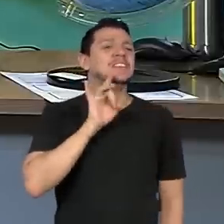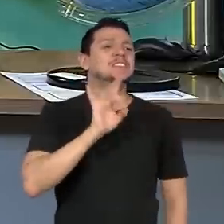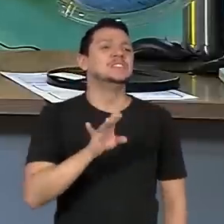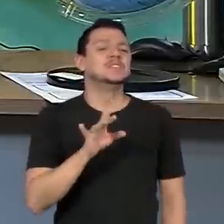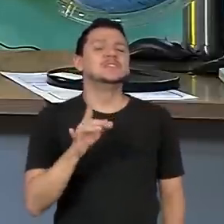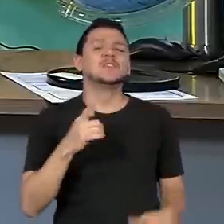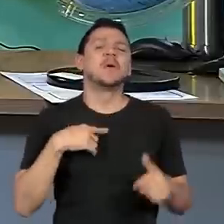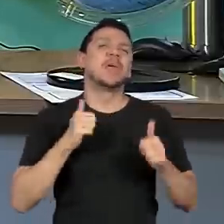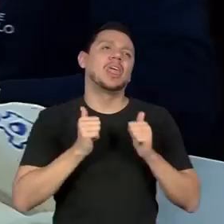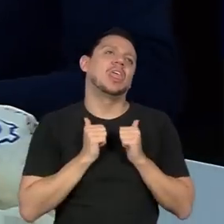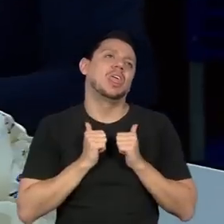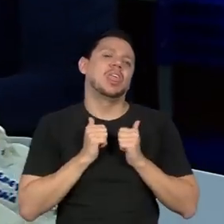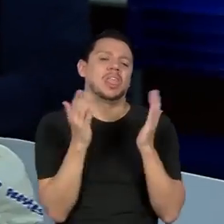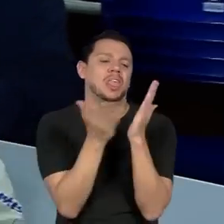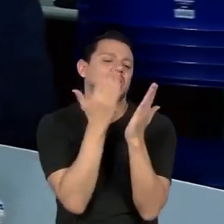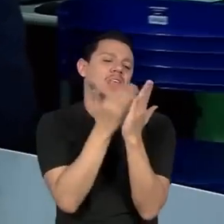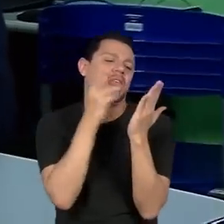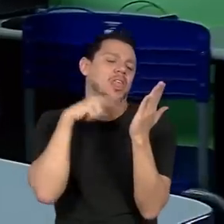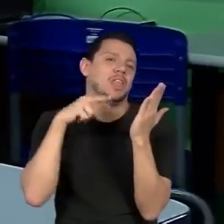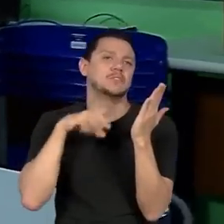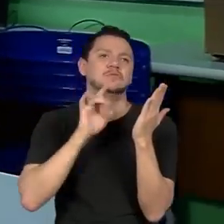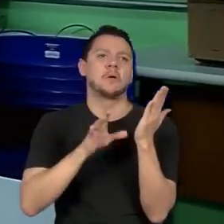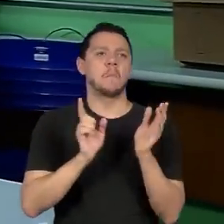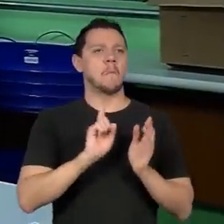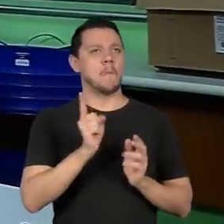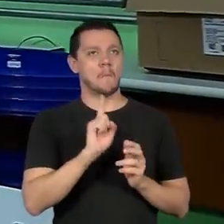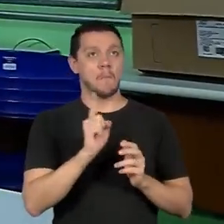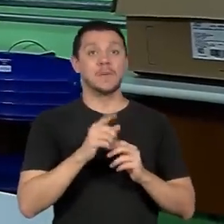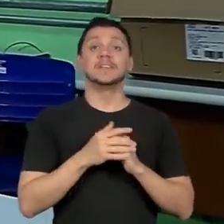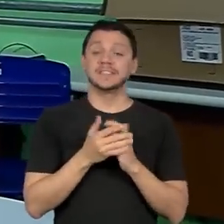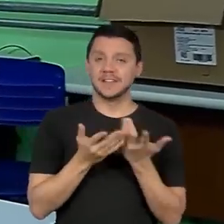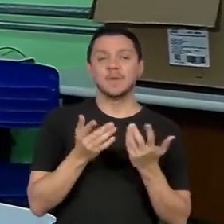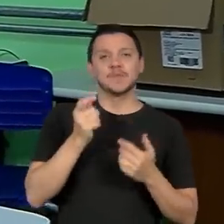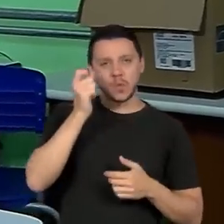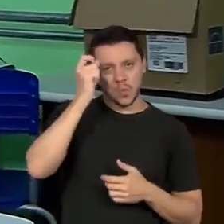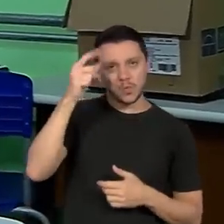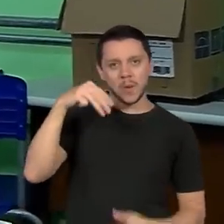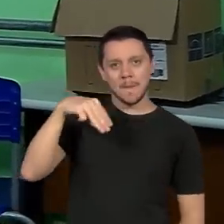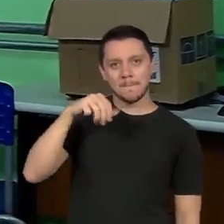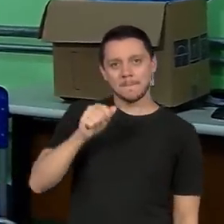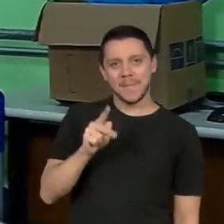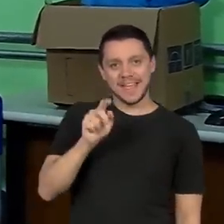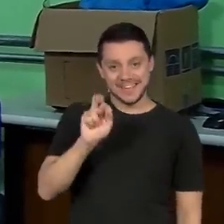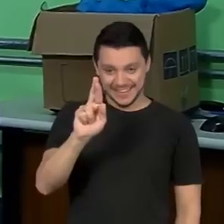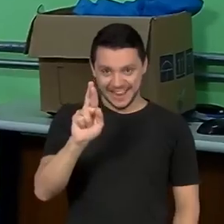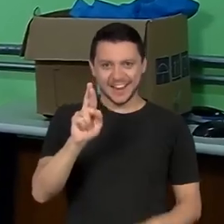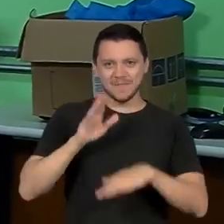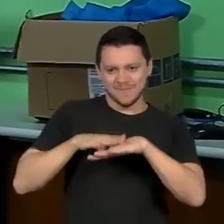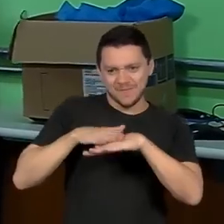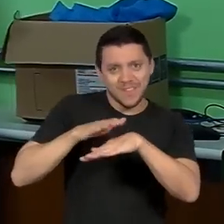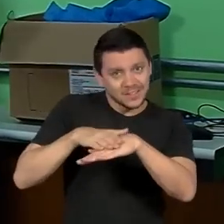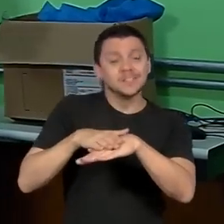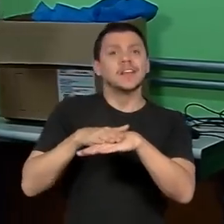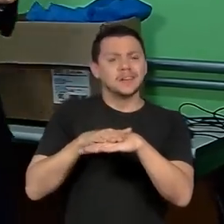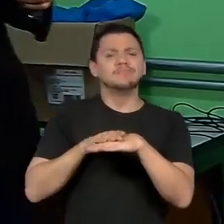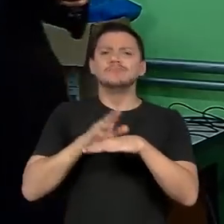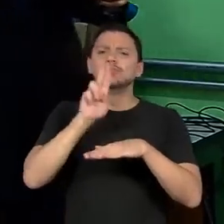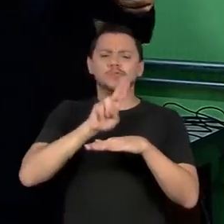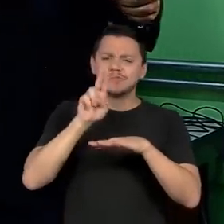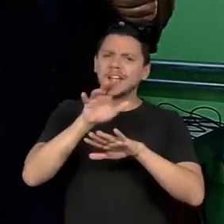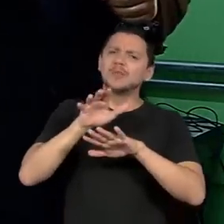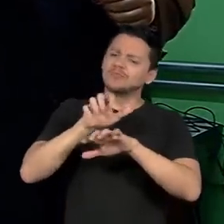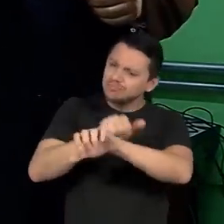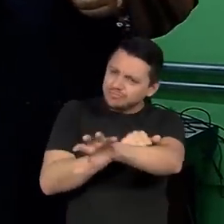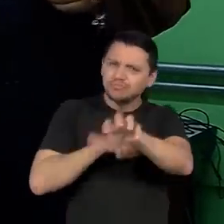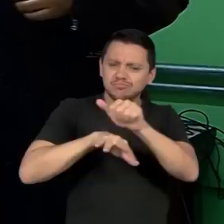no livro didático. A Cultura Maker propõe as aprendizagens por meio da mão na massa. E quem coloca a mão na massa